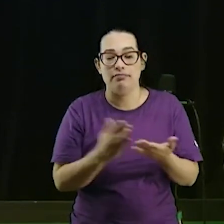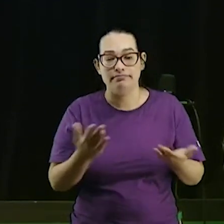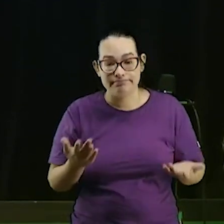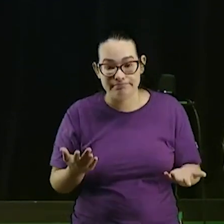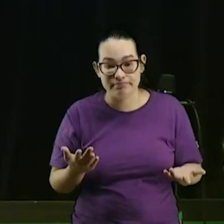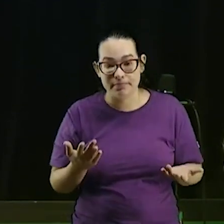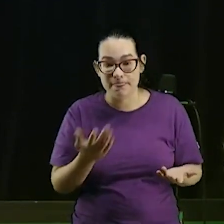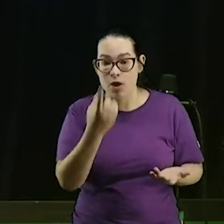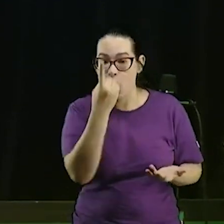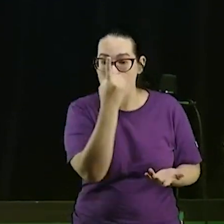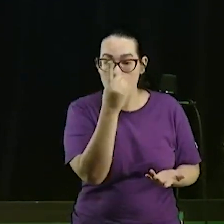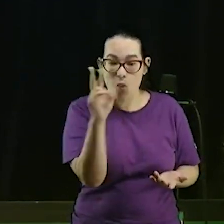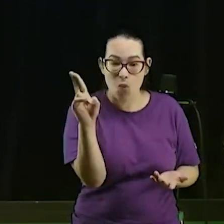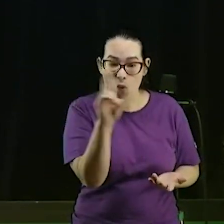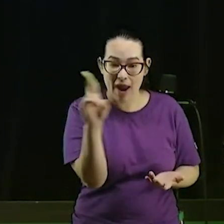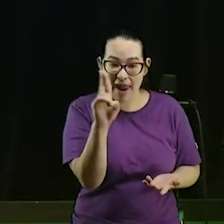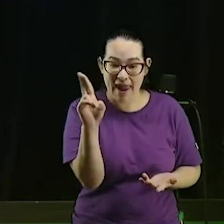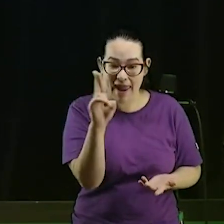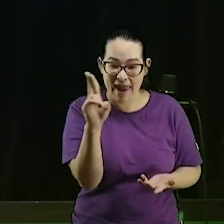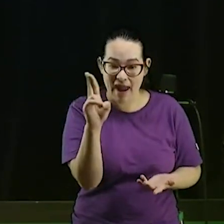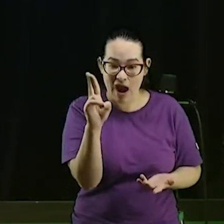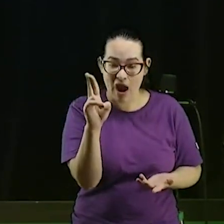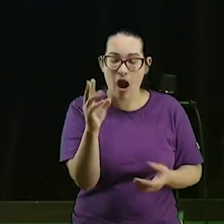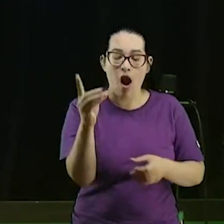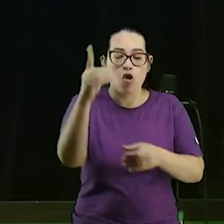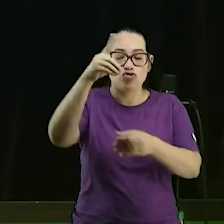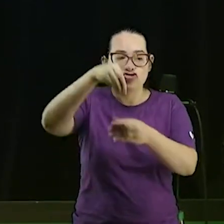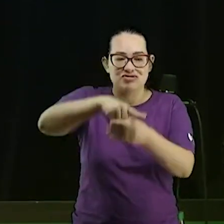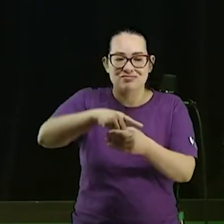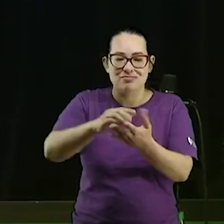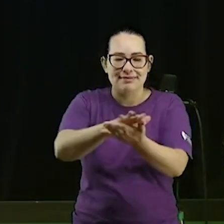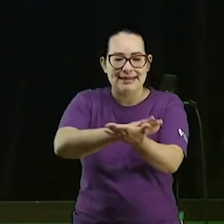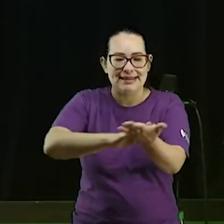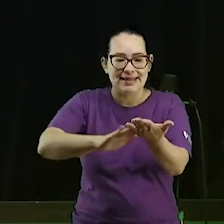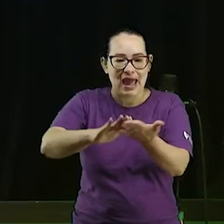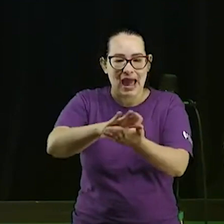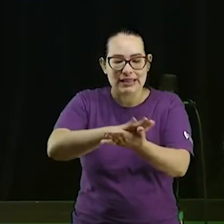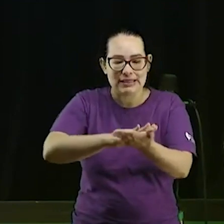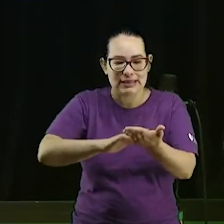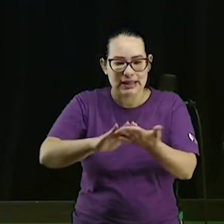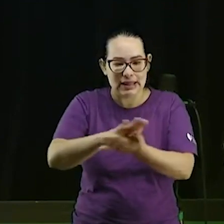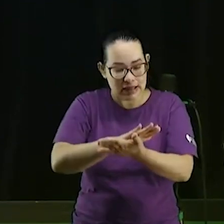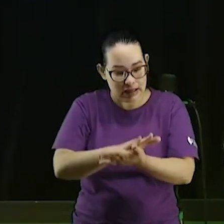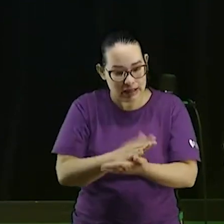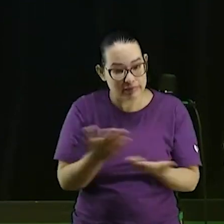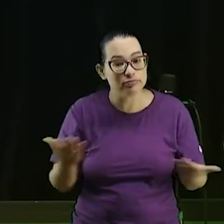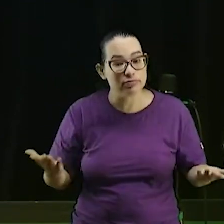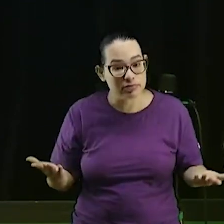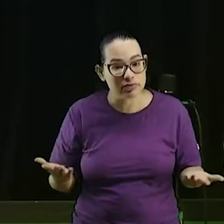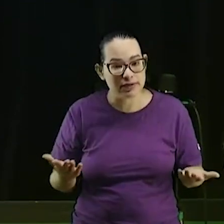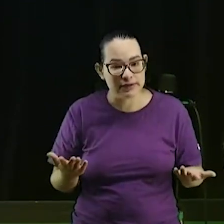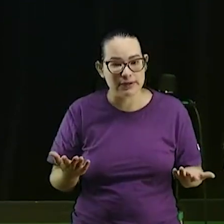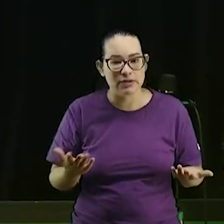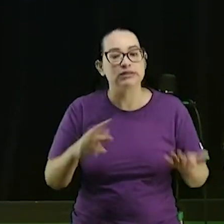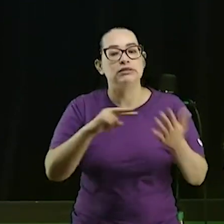ele não consegue entregar de dízimo assim a todo mês um real um real um real o nome disso é